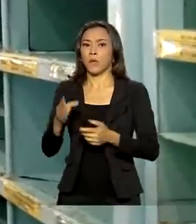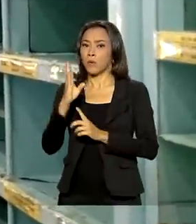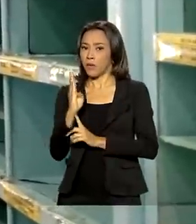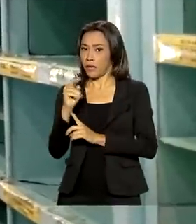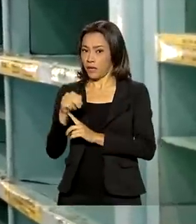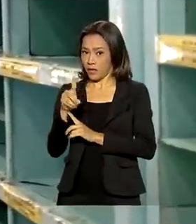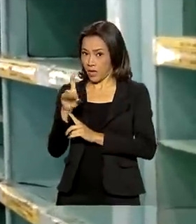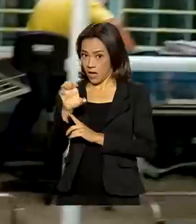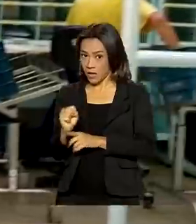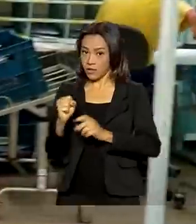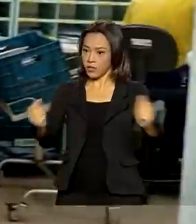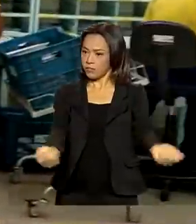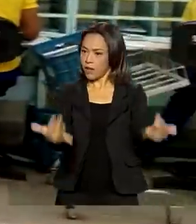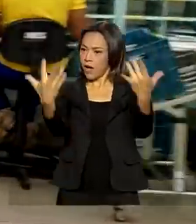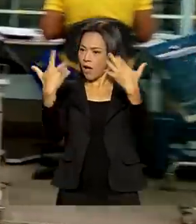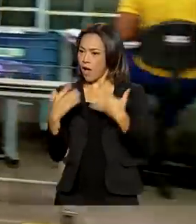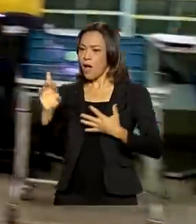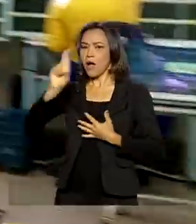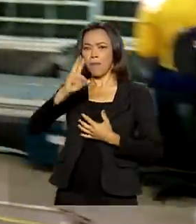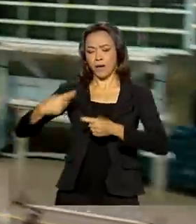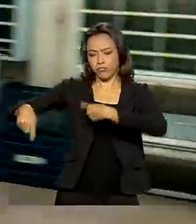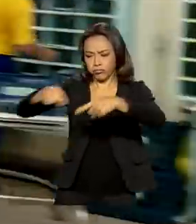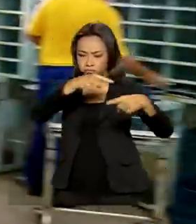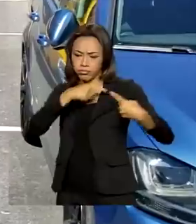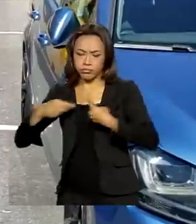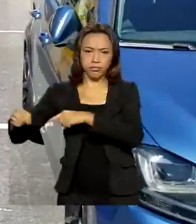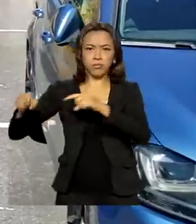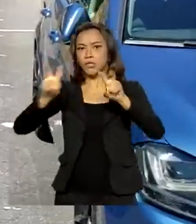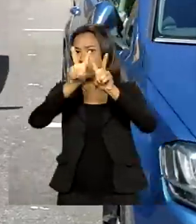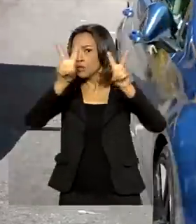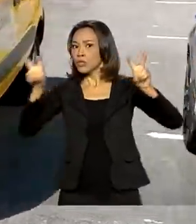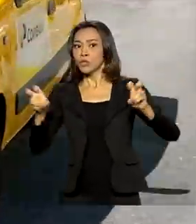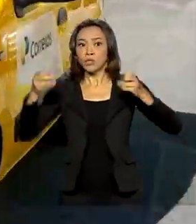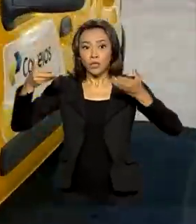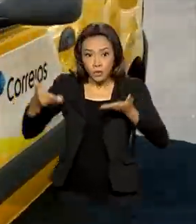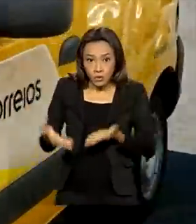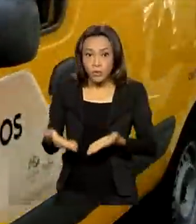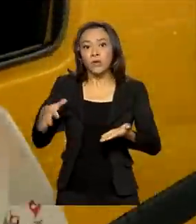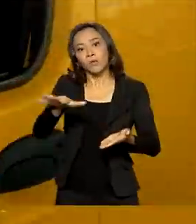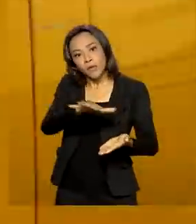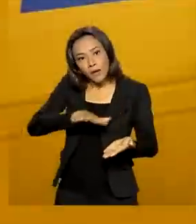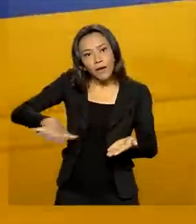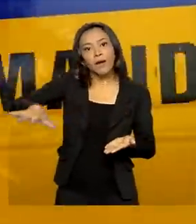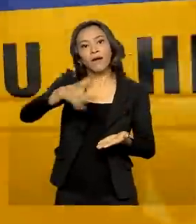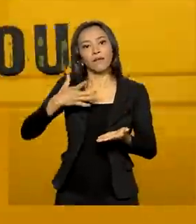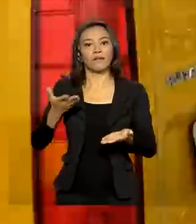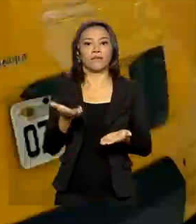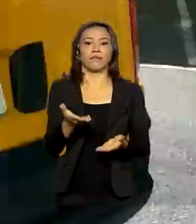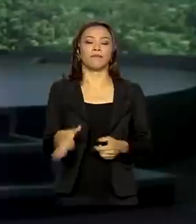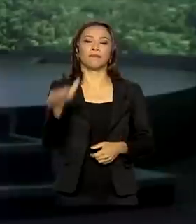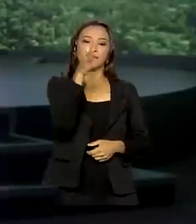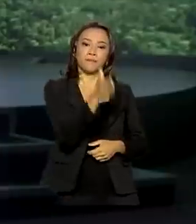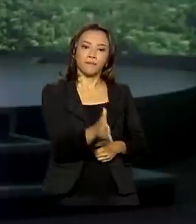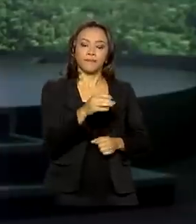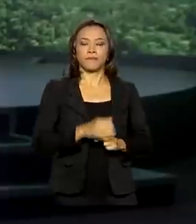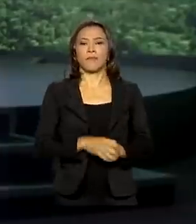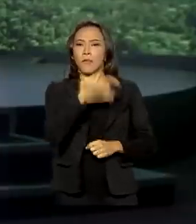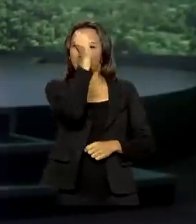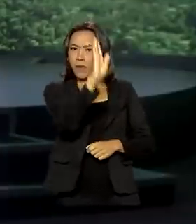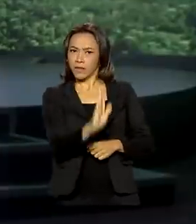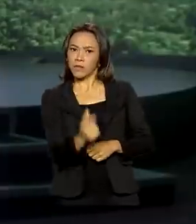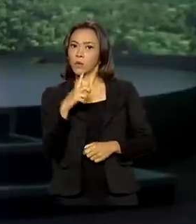debater investimentos, impactos econômicos e a importância da modernização do serviço postal. E o Brasil faz